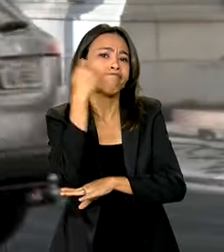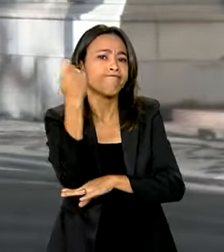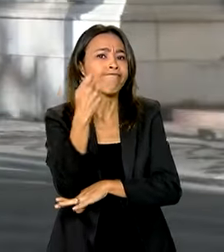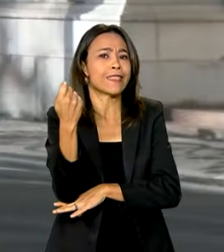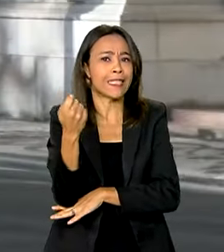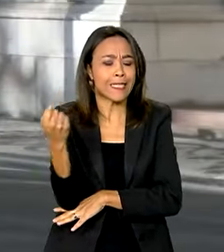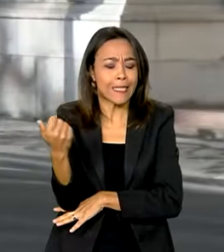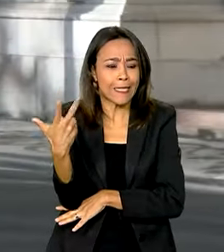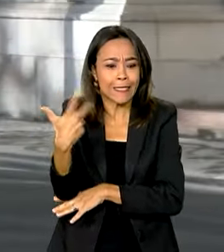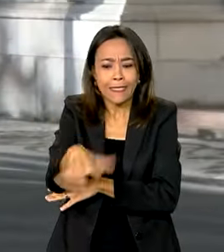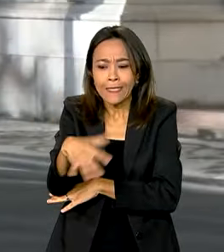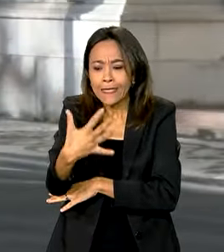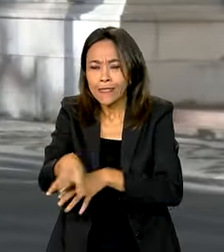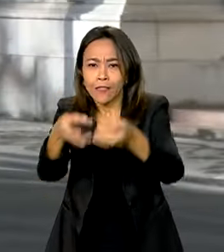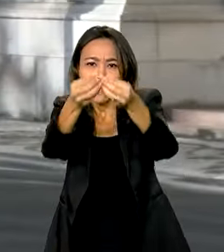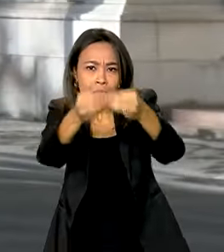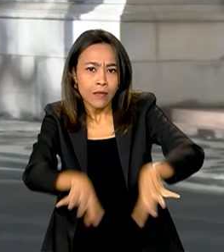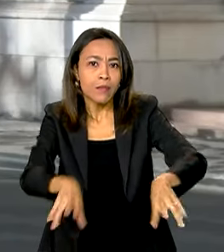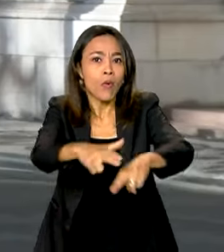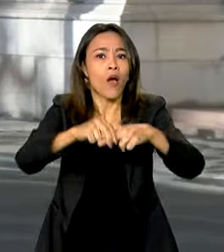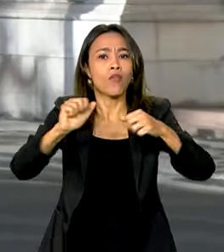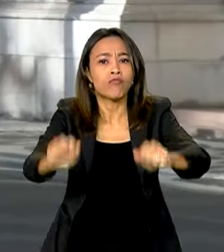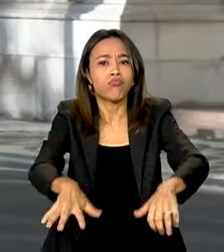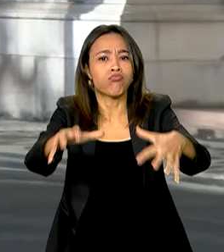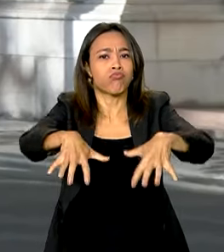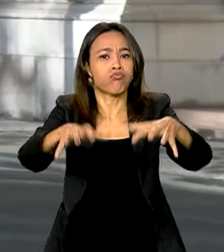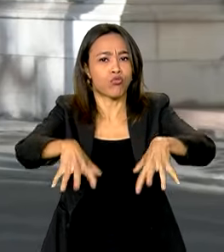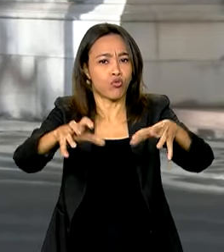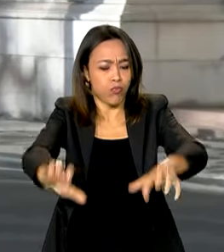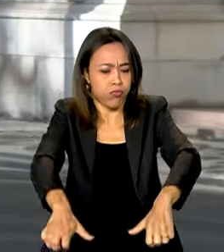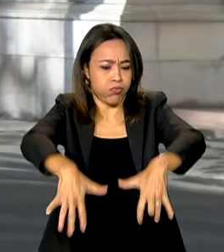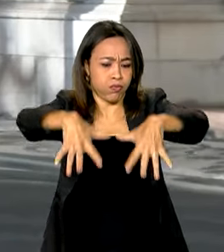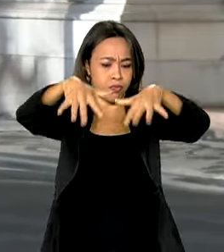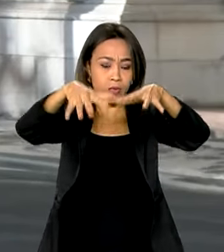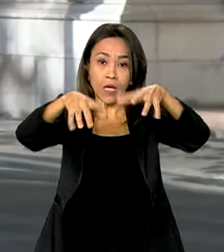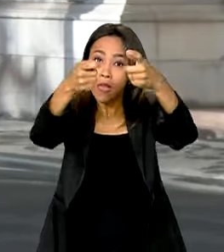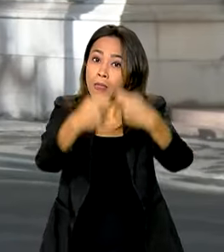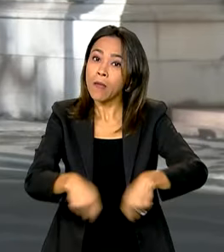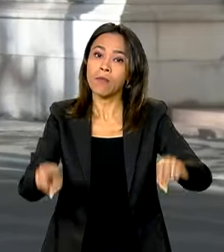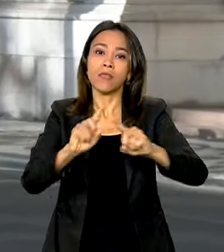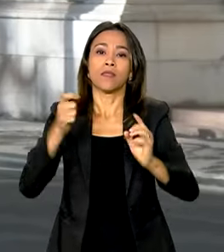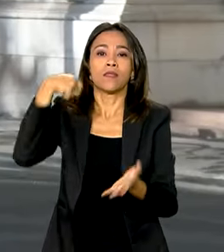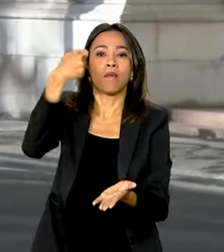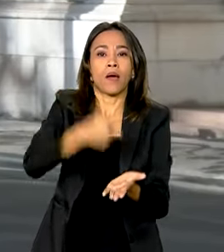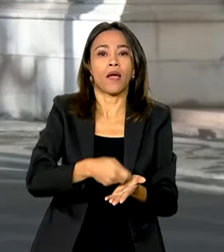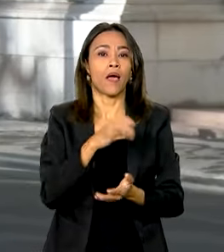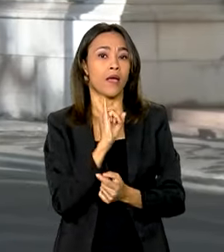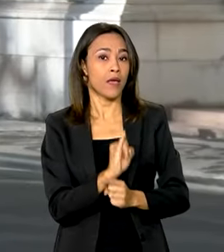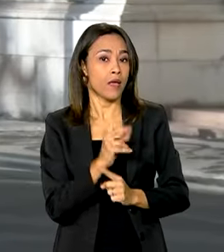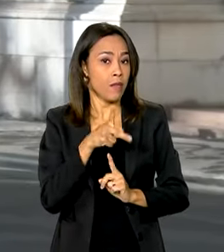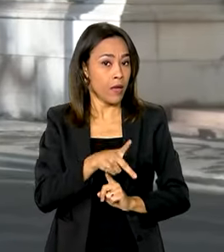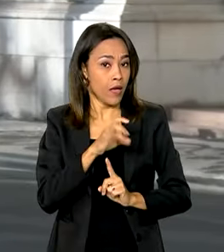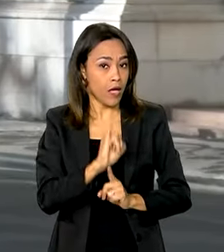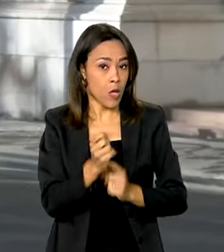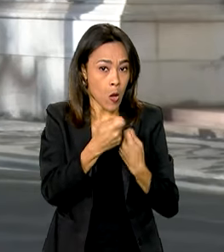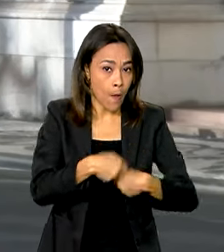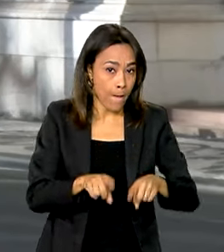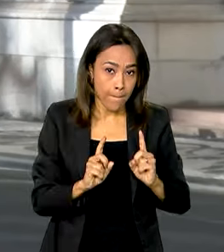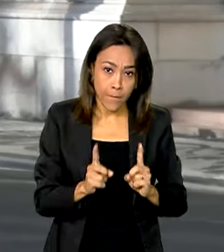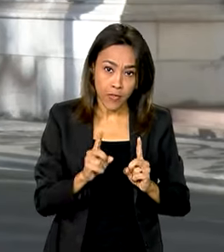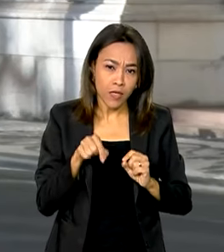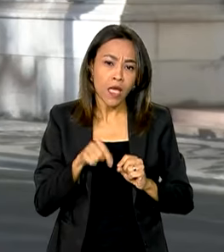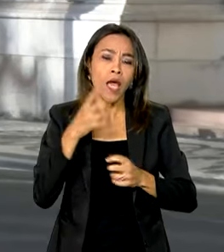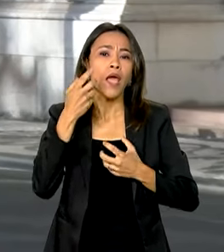calamidade pública por causa das enchentes, estão isentas do IPI, o Imposto sobre Produtos Industrializados.